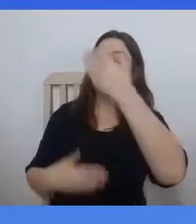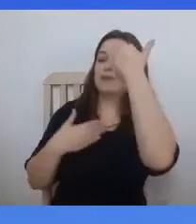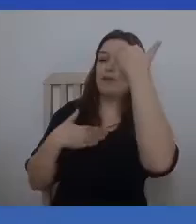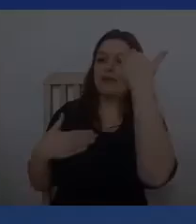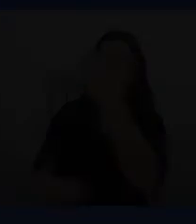de clínicas.